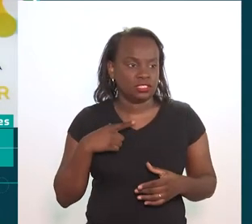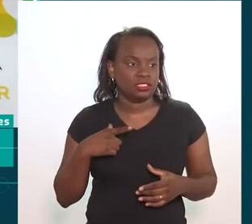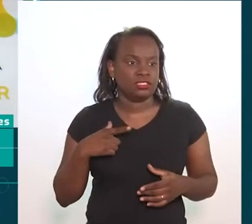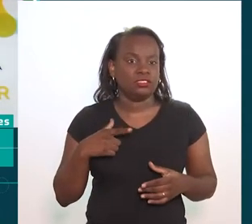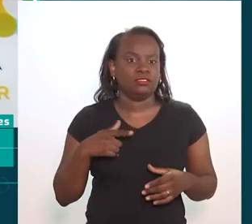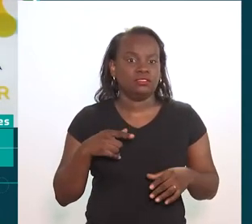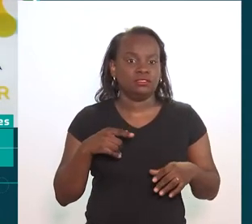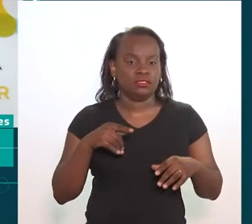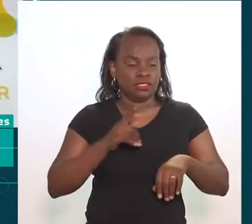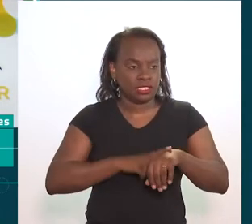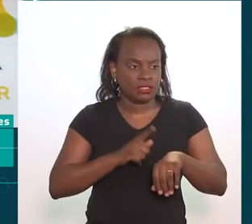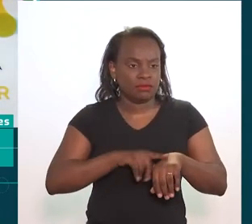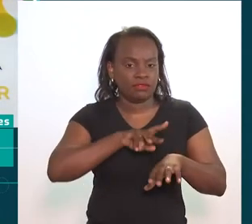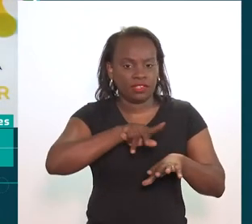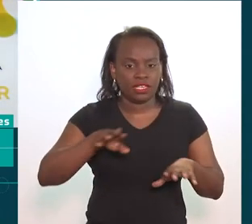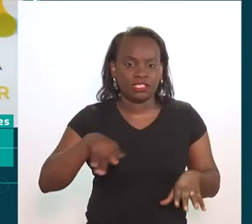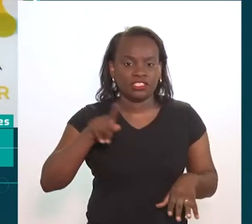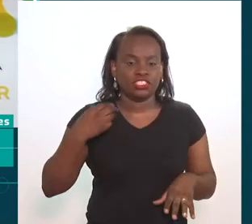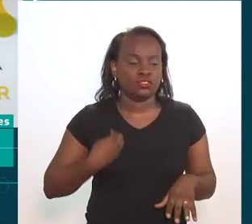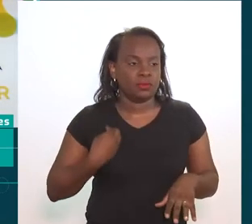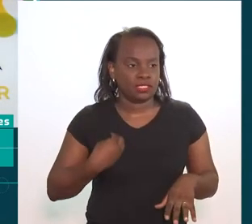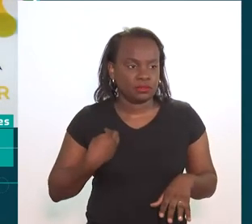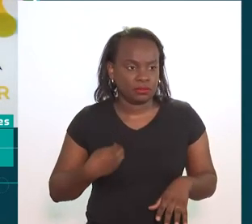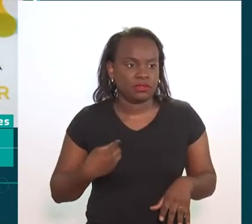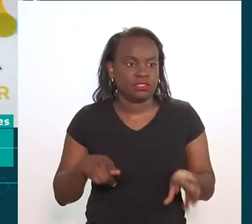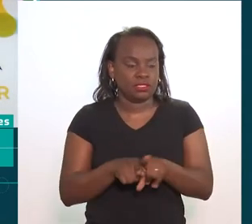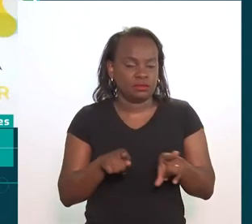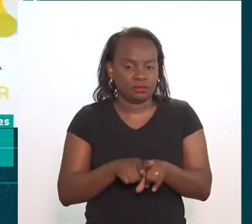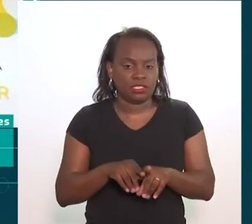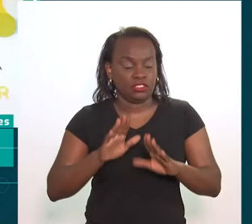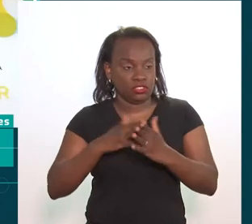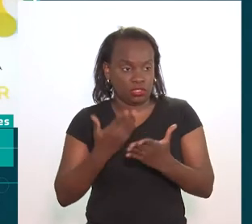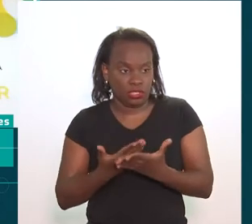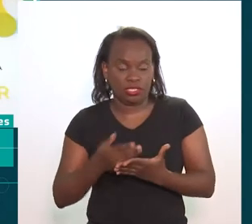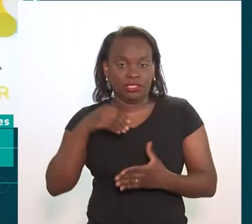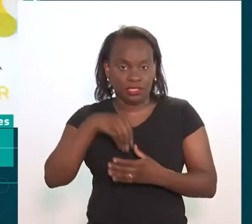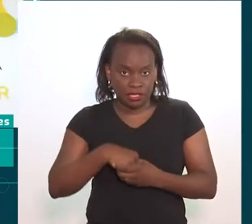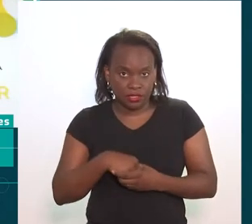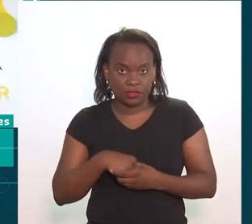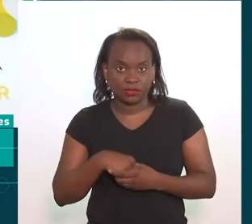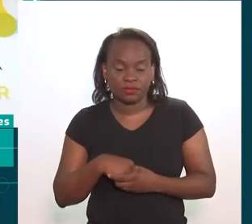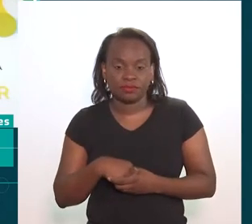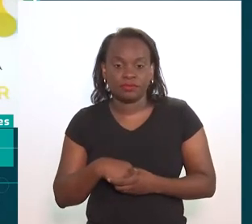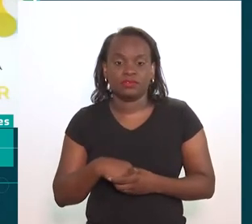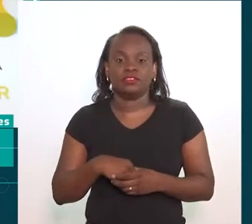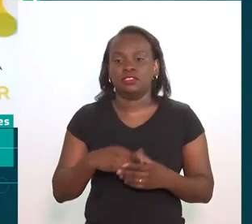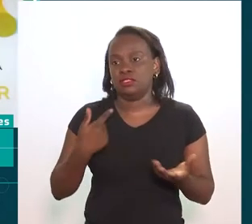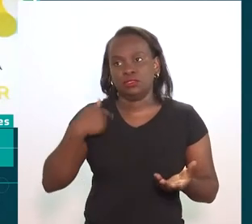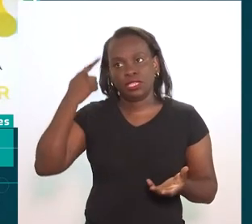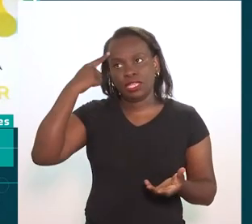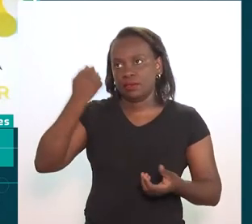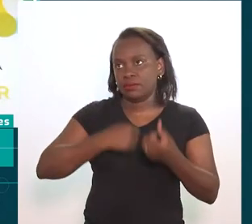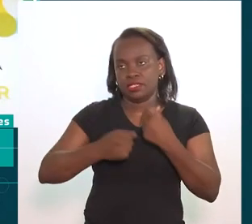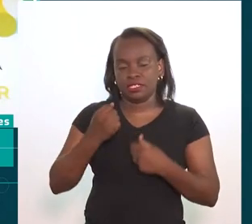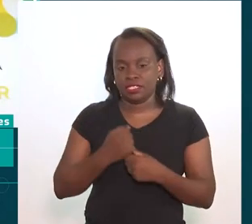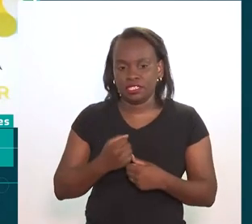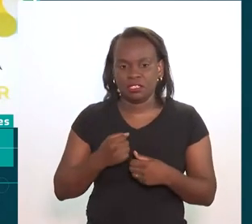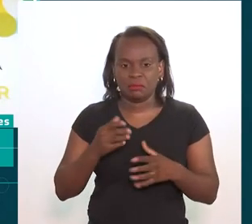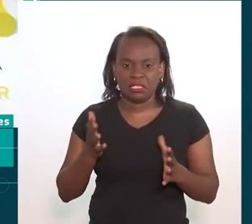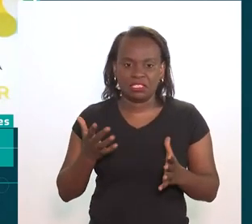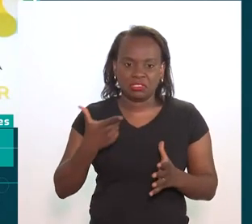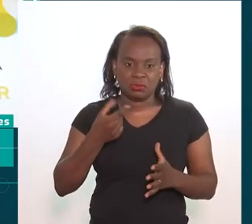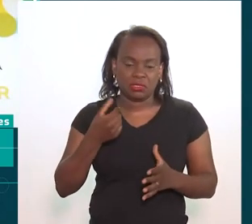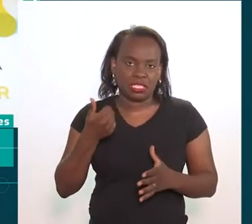gente tem uma companhia, A Sete Focos Companhia de Teatro, e a gente, por muitos momentos, gente participou de algo também